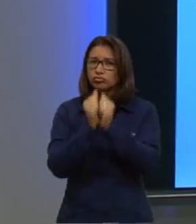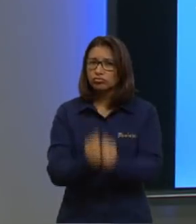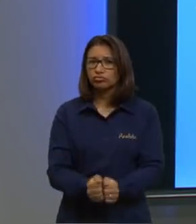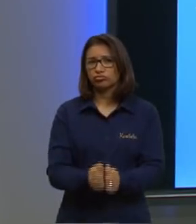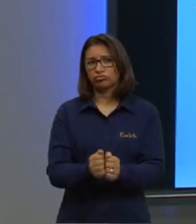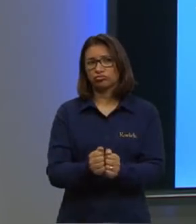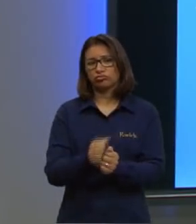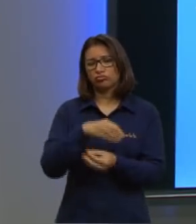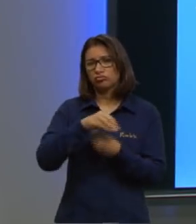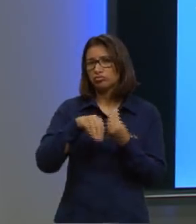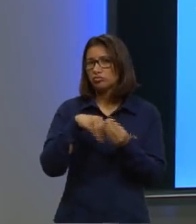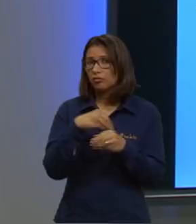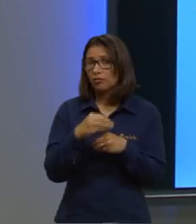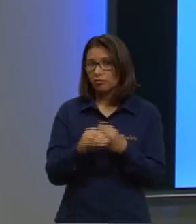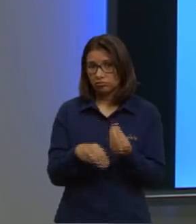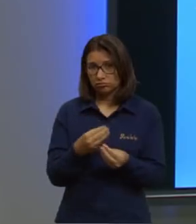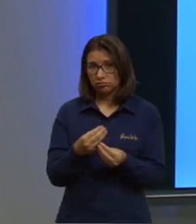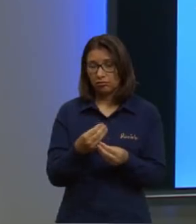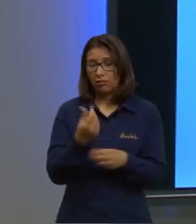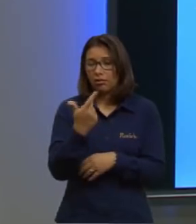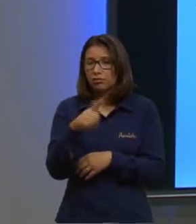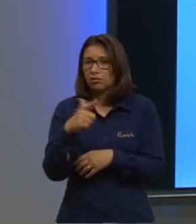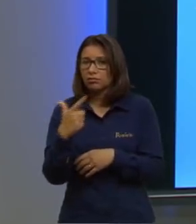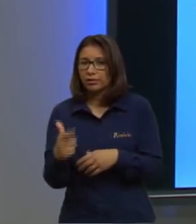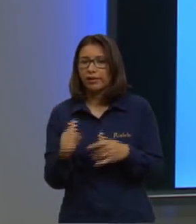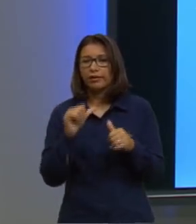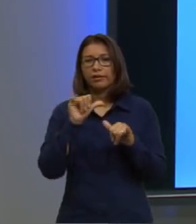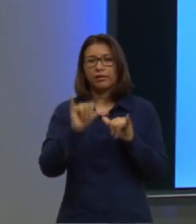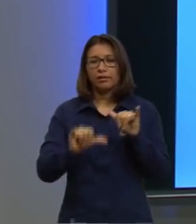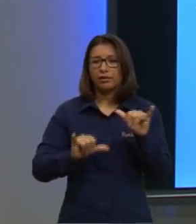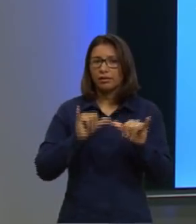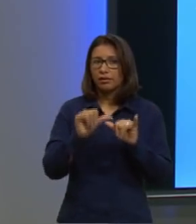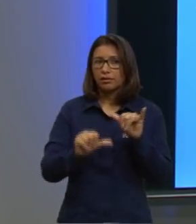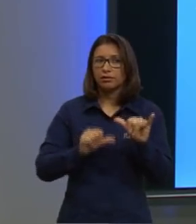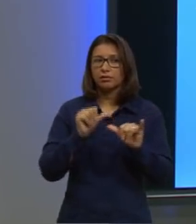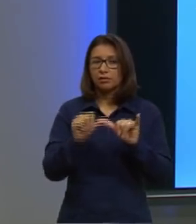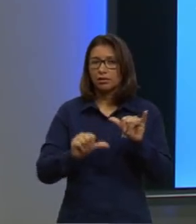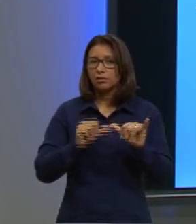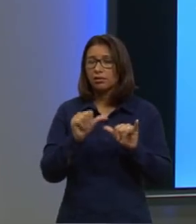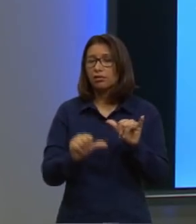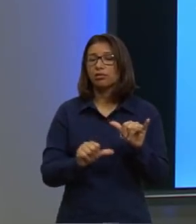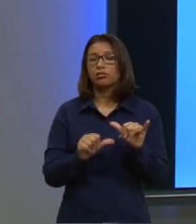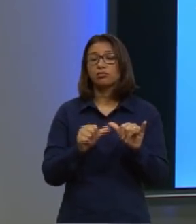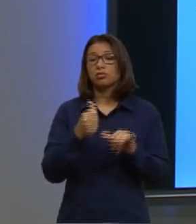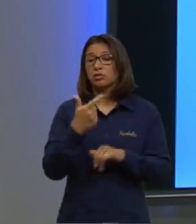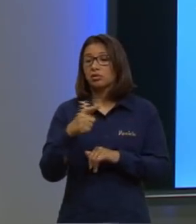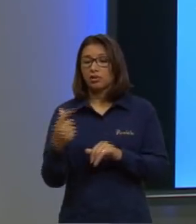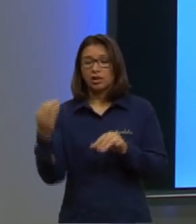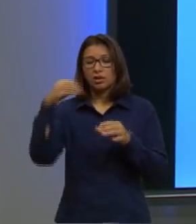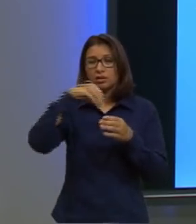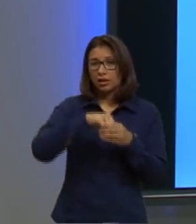tá? Então, não existe reação química que a gente faça que não vai ter uma proteína lá.